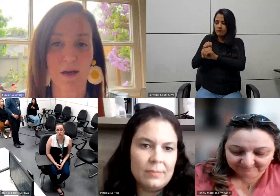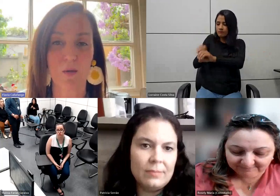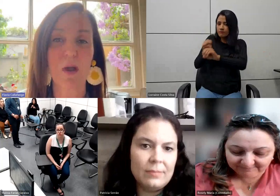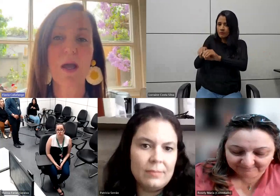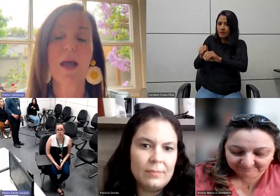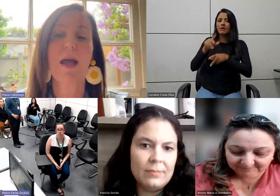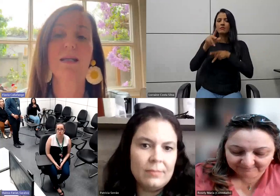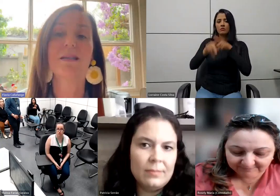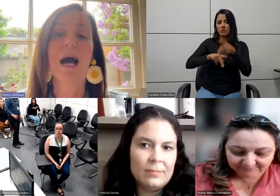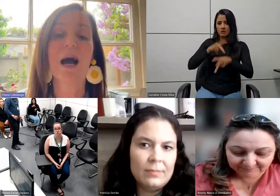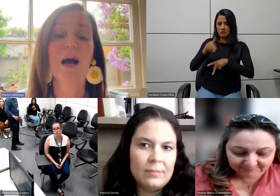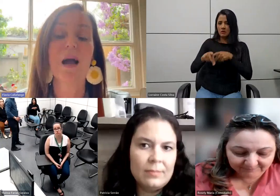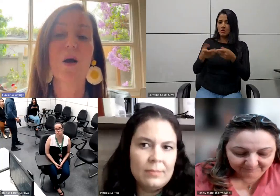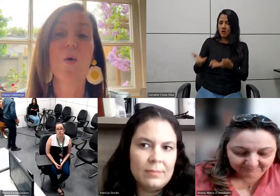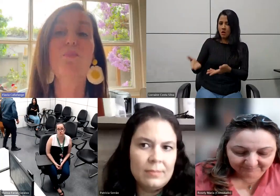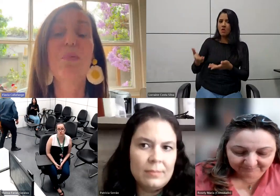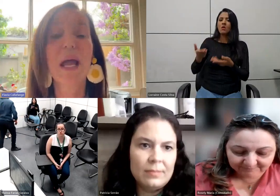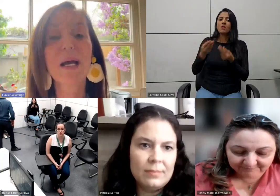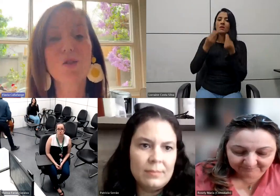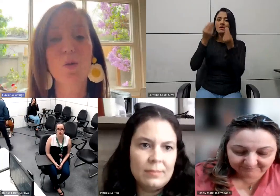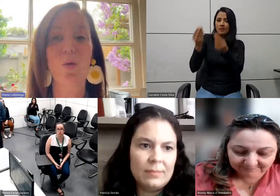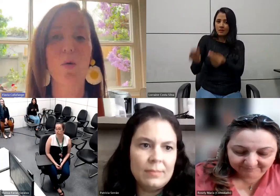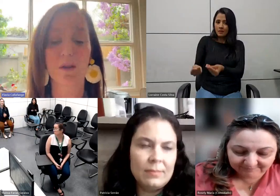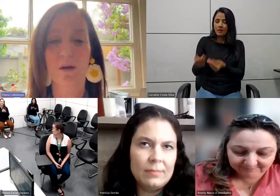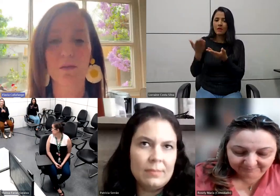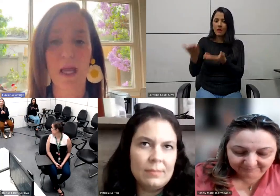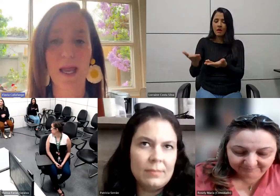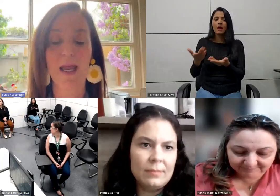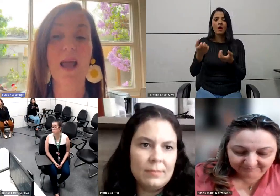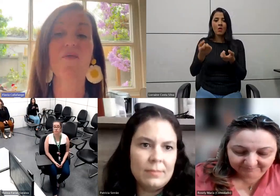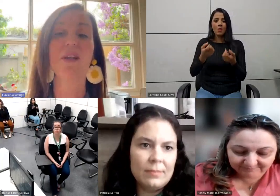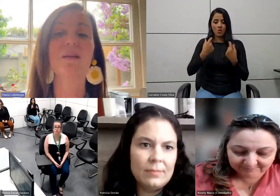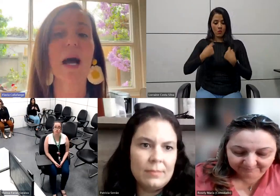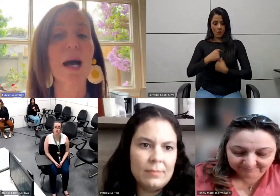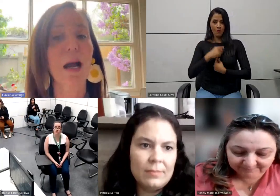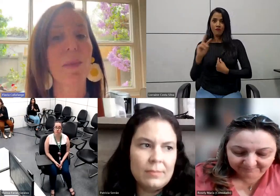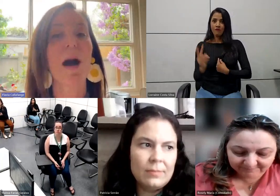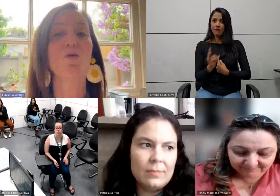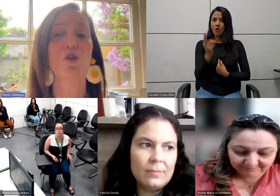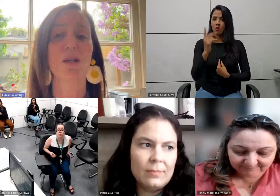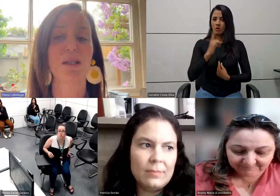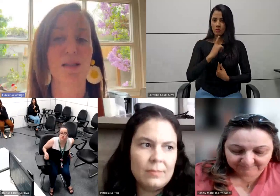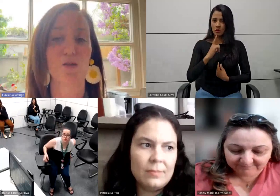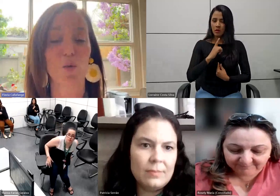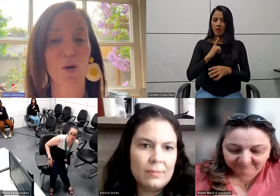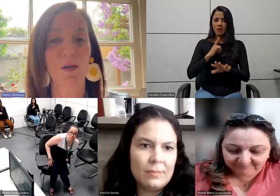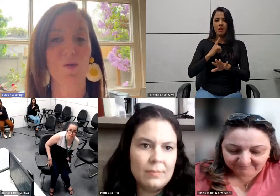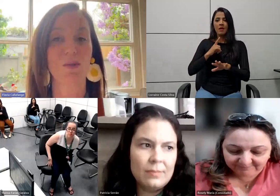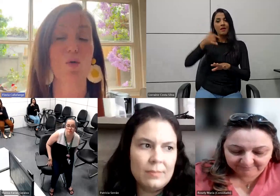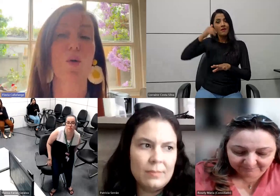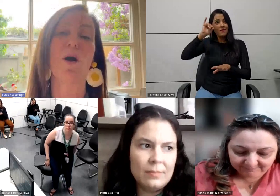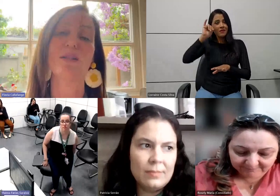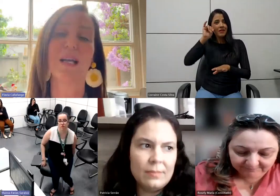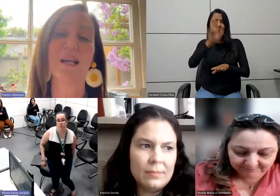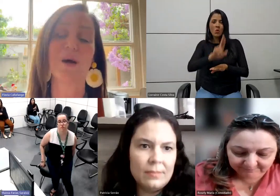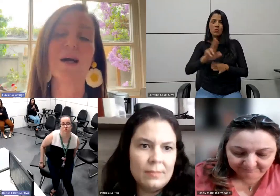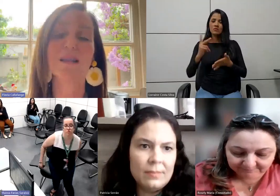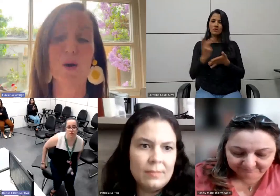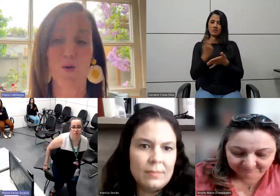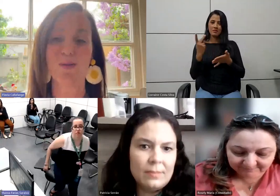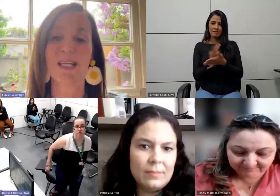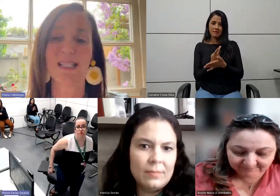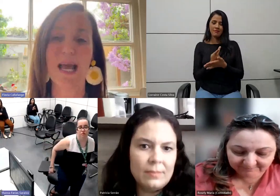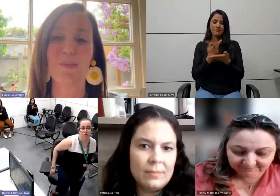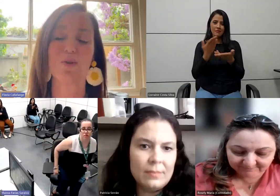população, dar o peso que o cordão tem, evitar a má utilização do cordão. Então, como a Rosane